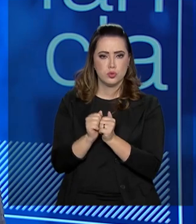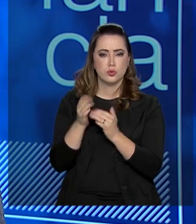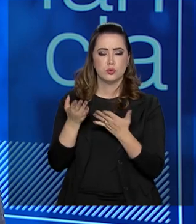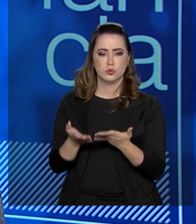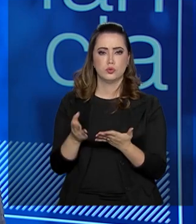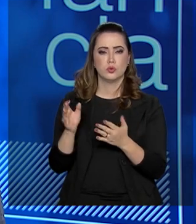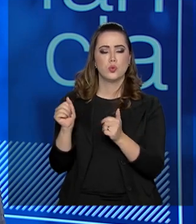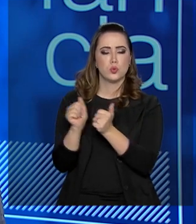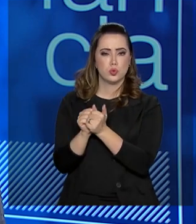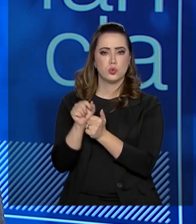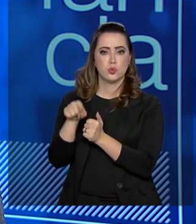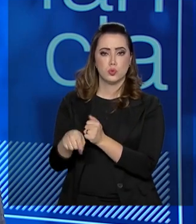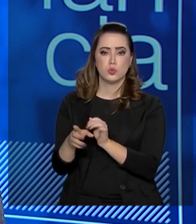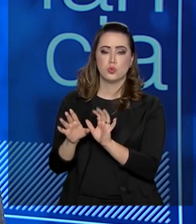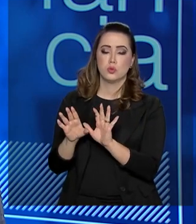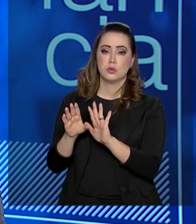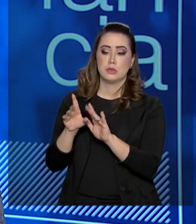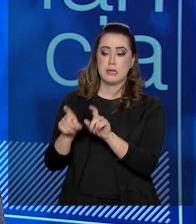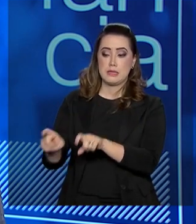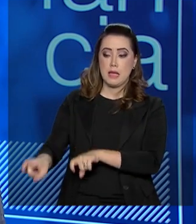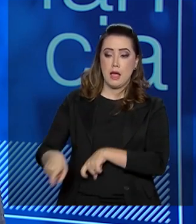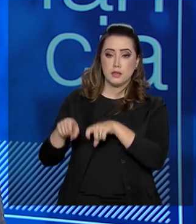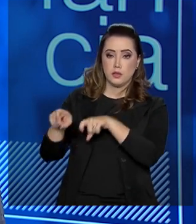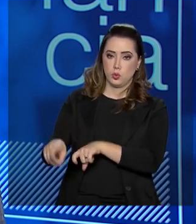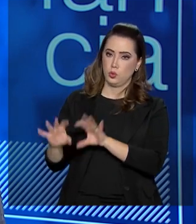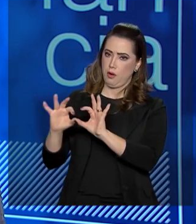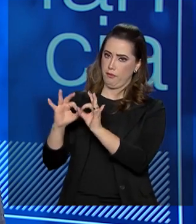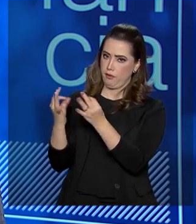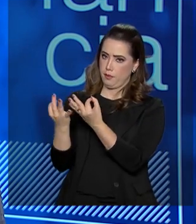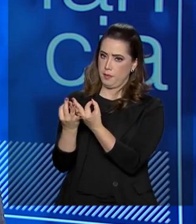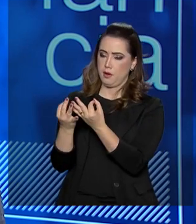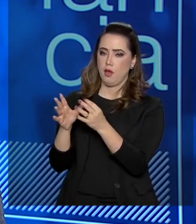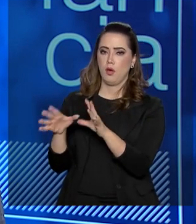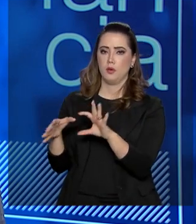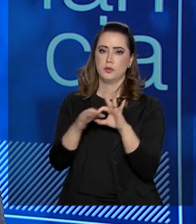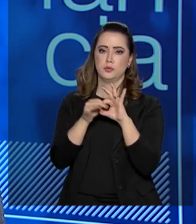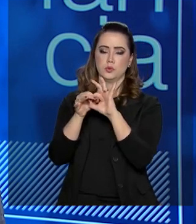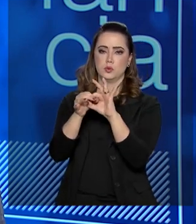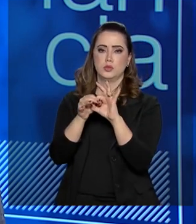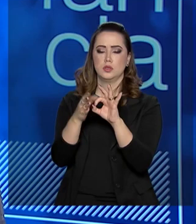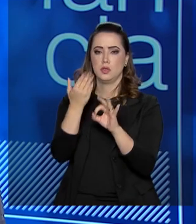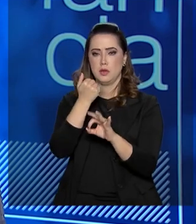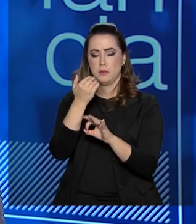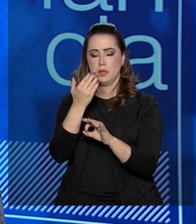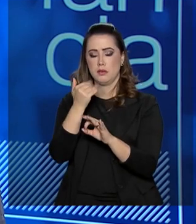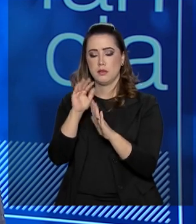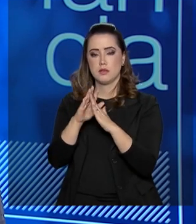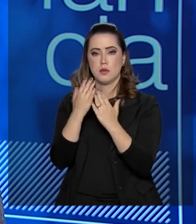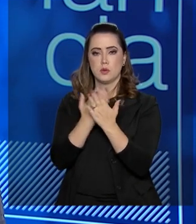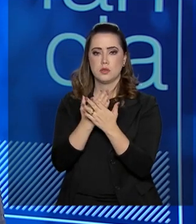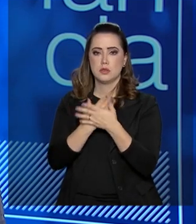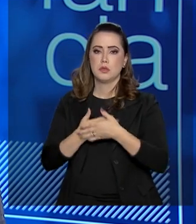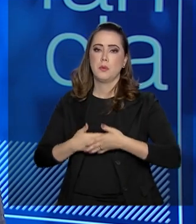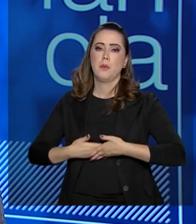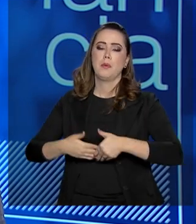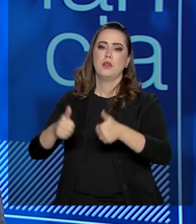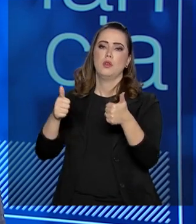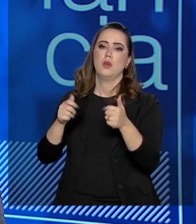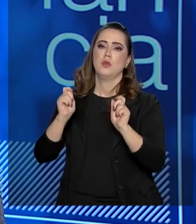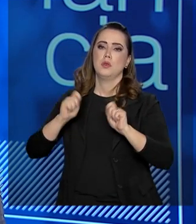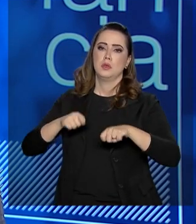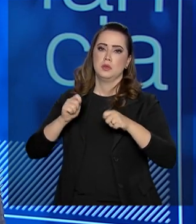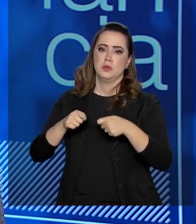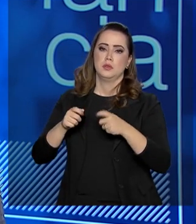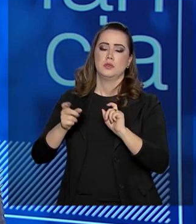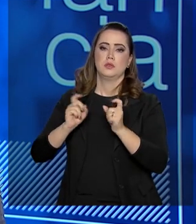agricultura familiar com a vinculação da merenda escolar, também o melhor tratamento na